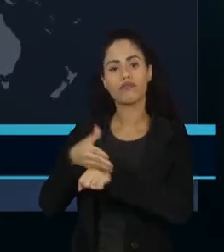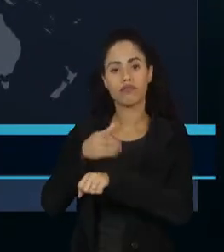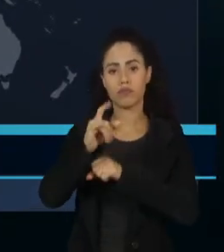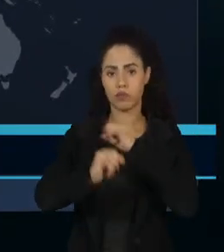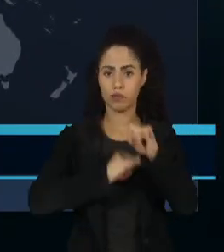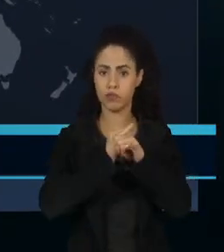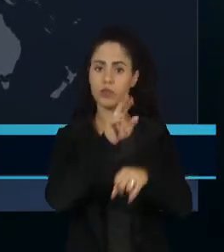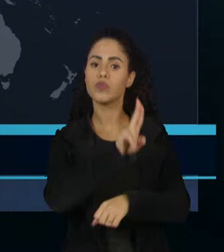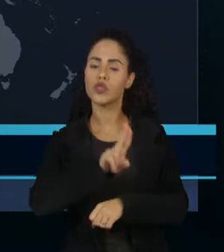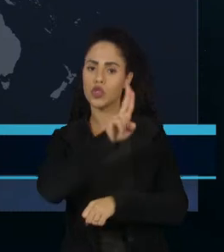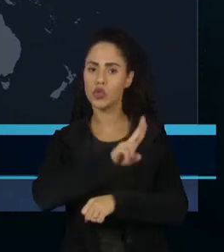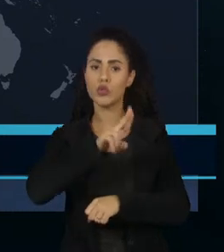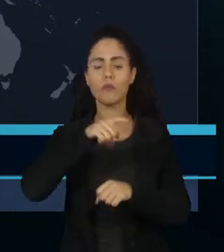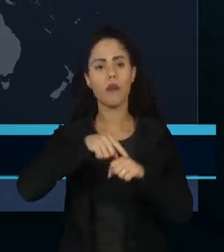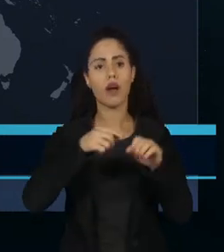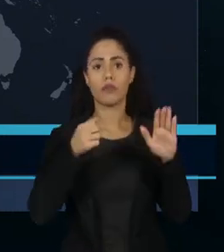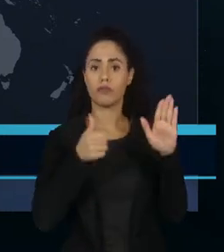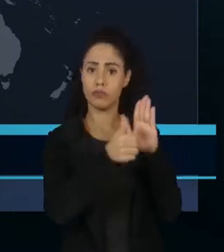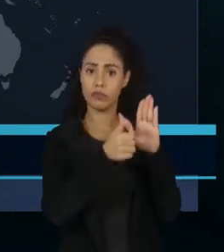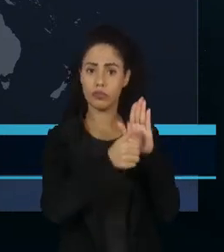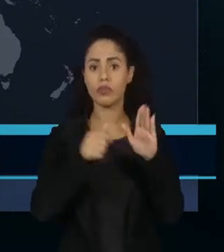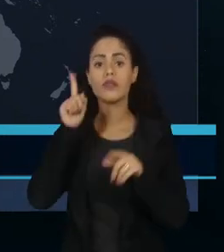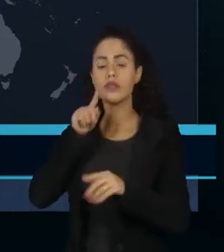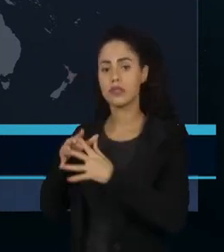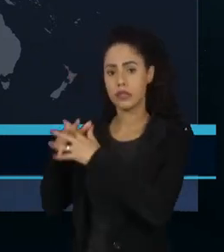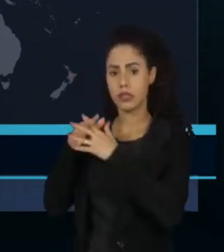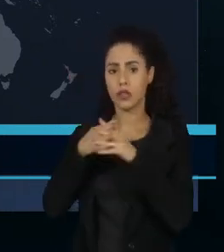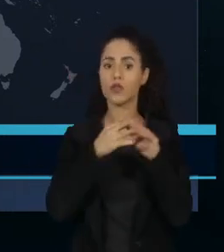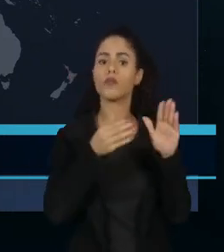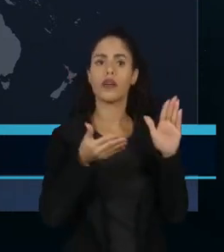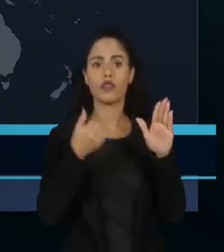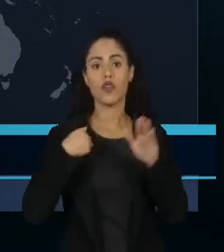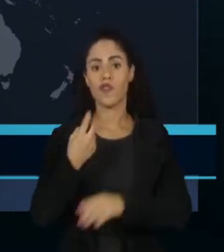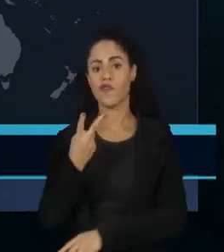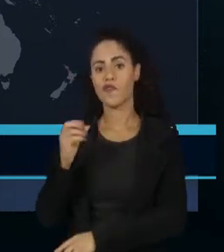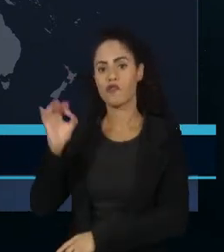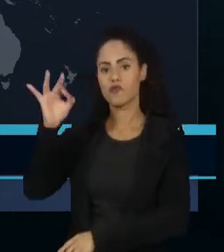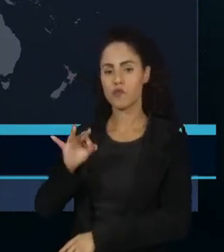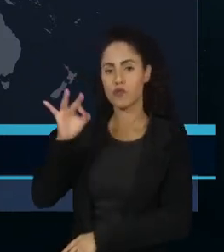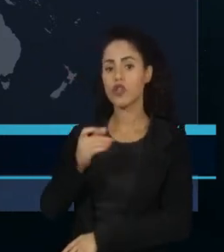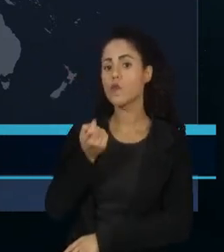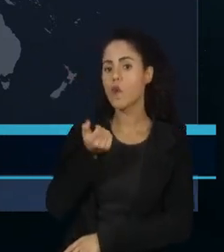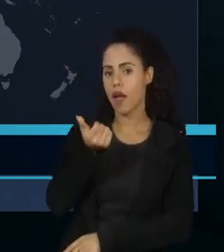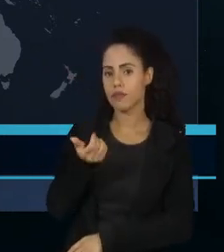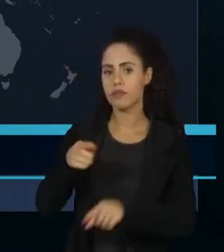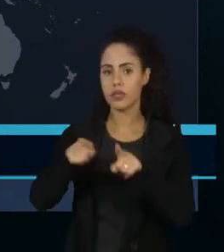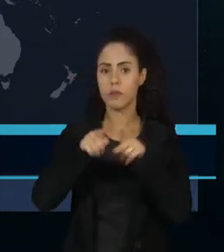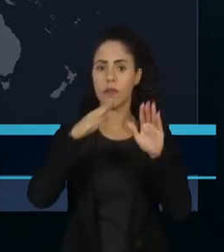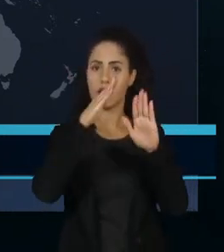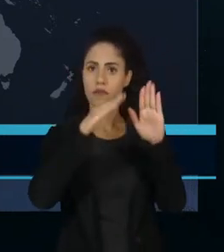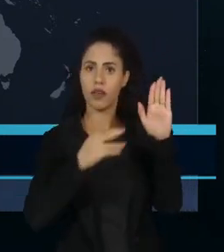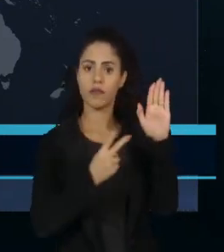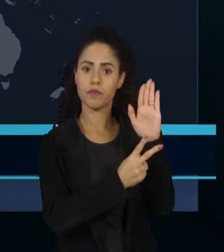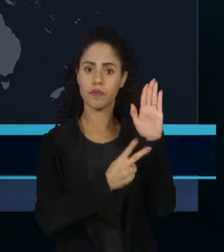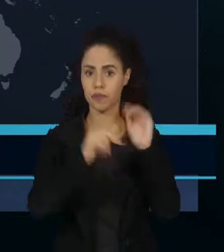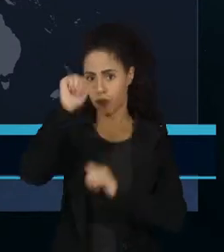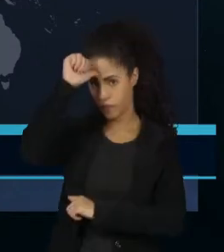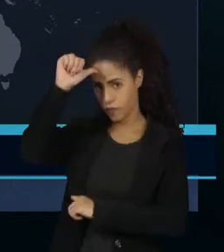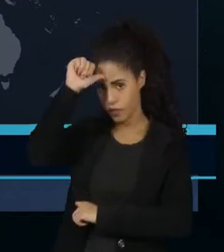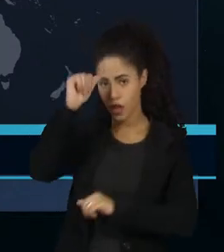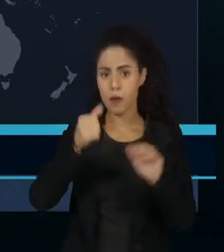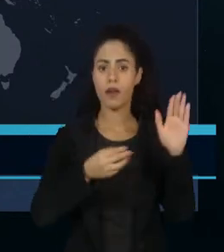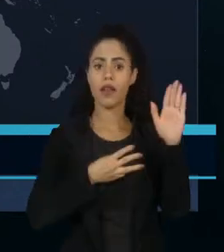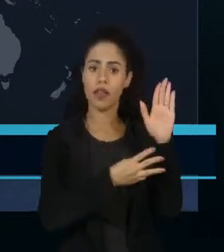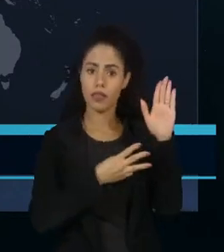plataforma. O ranking é liderado pelos Estados Unidos com quase 20% dos acessos. Depois vem a Índia e a